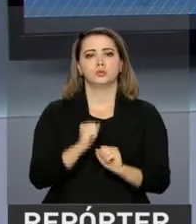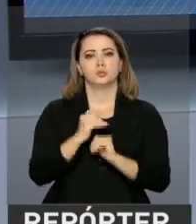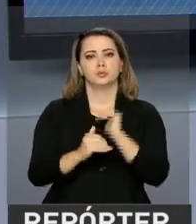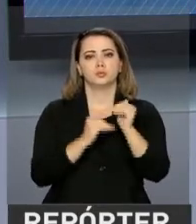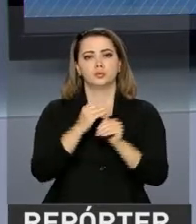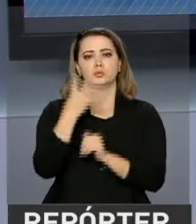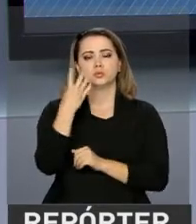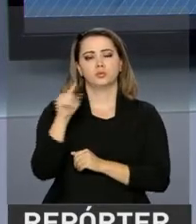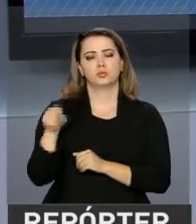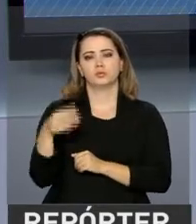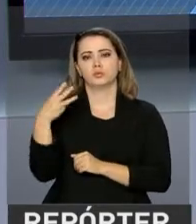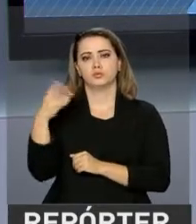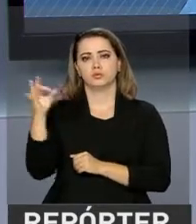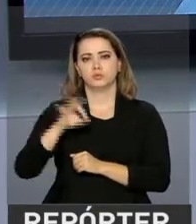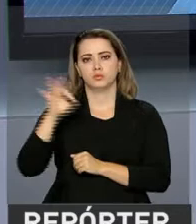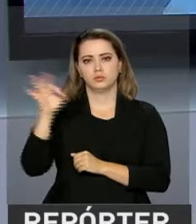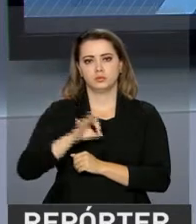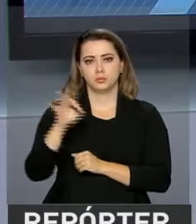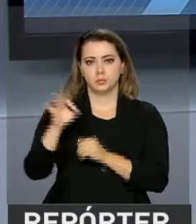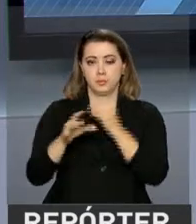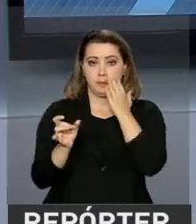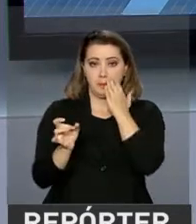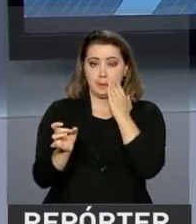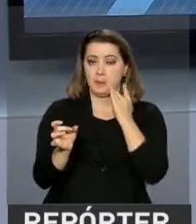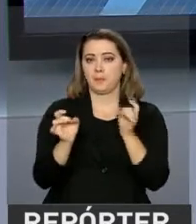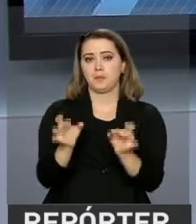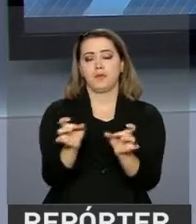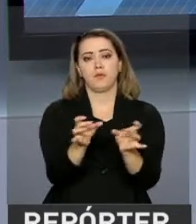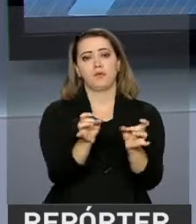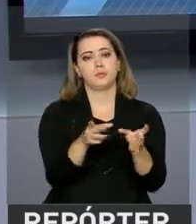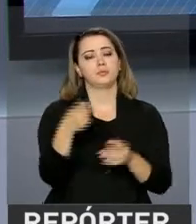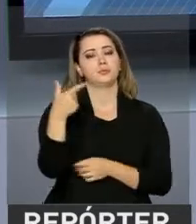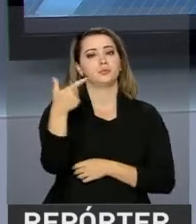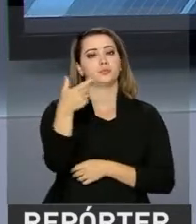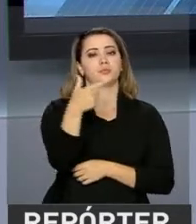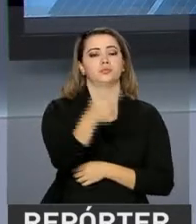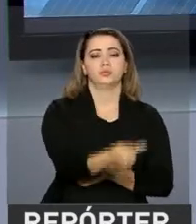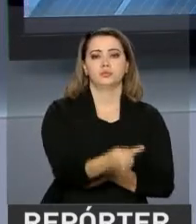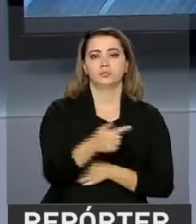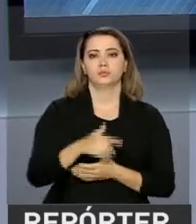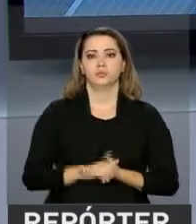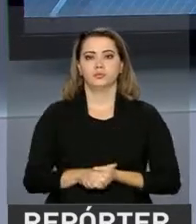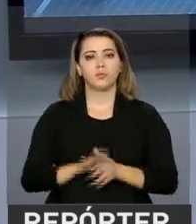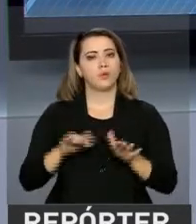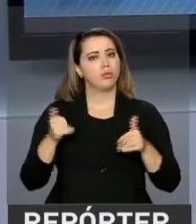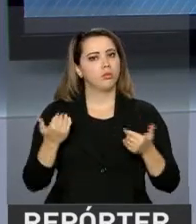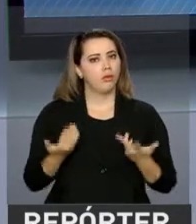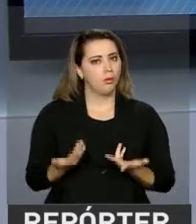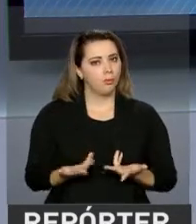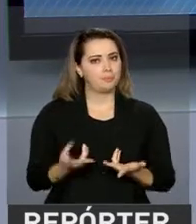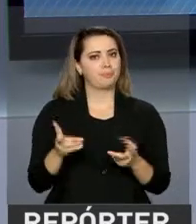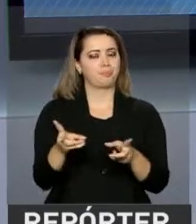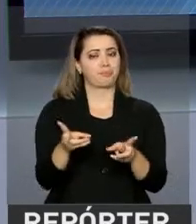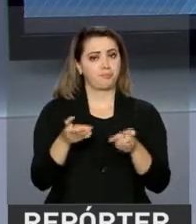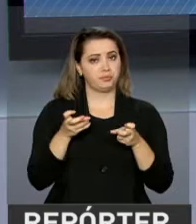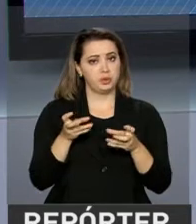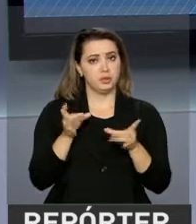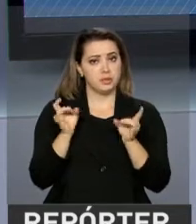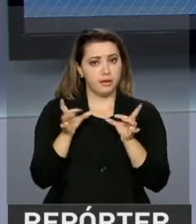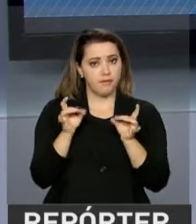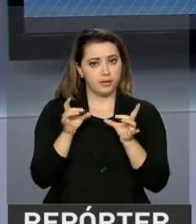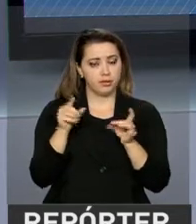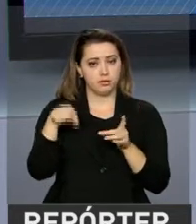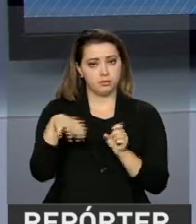crescimento de 4,3% nas vendas de carros em 2017. Com isso, a estimativa de